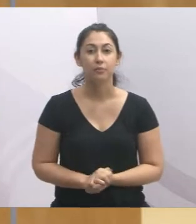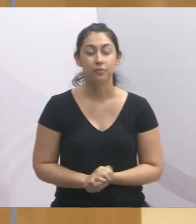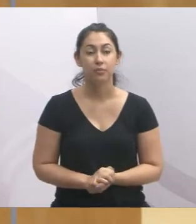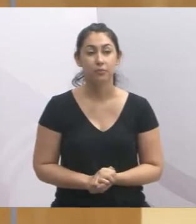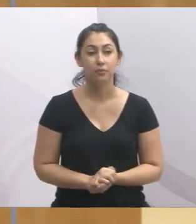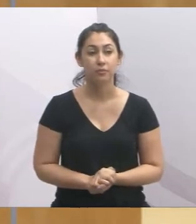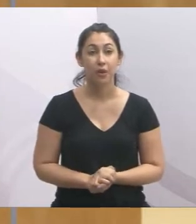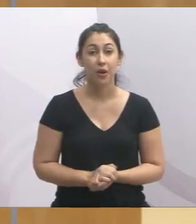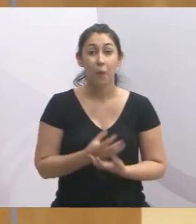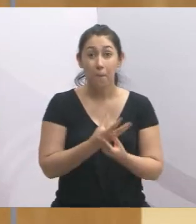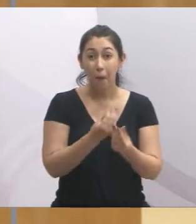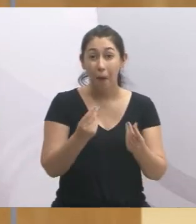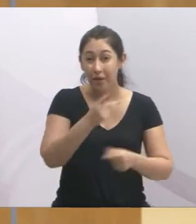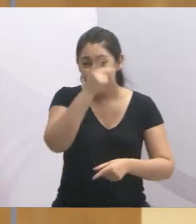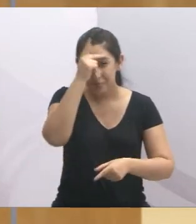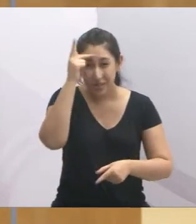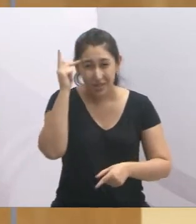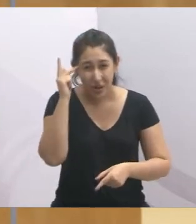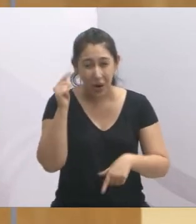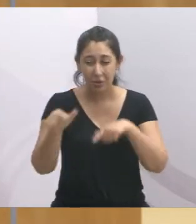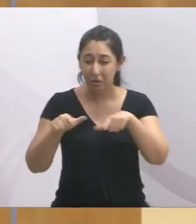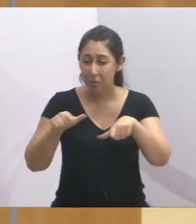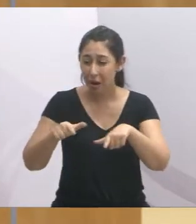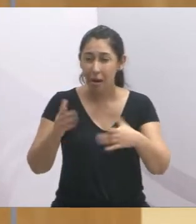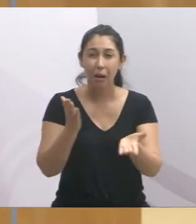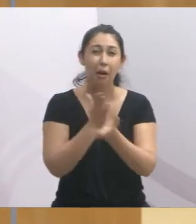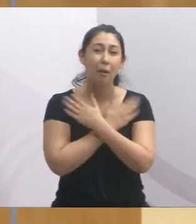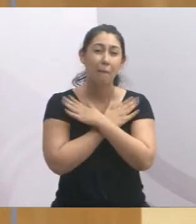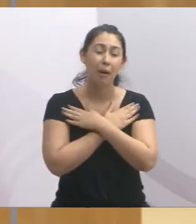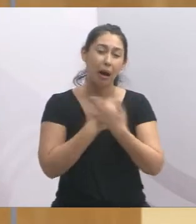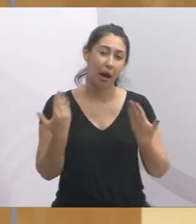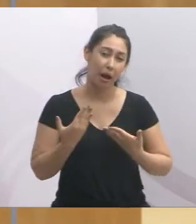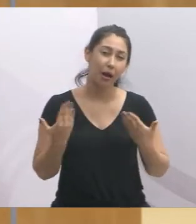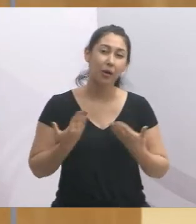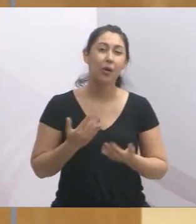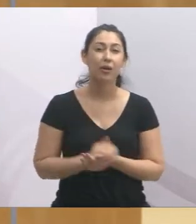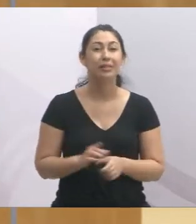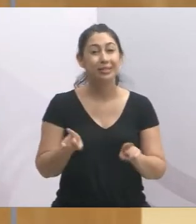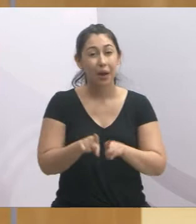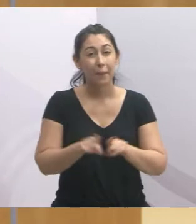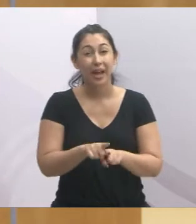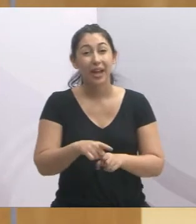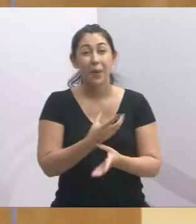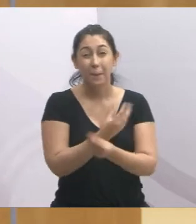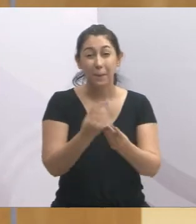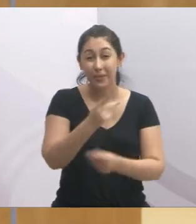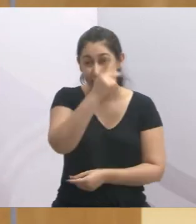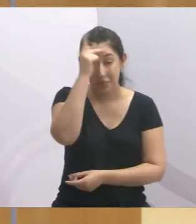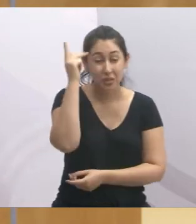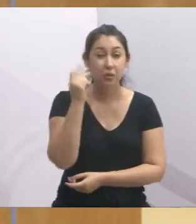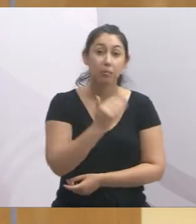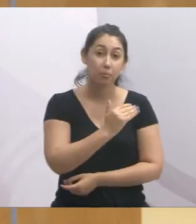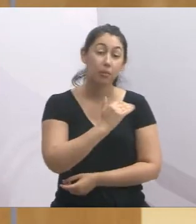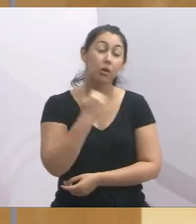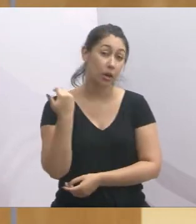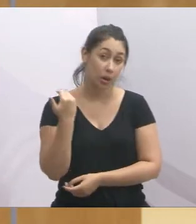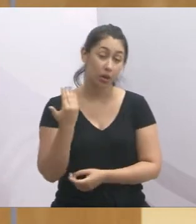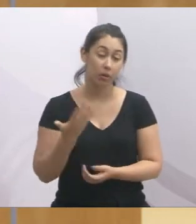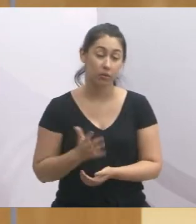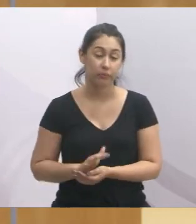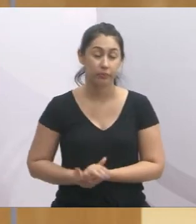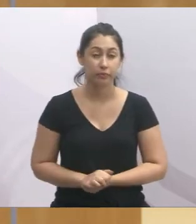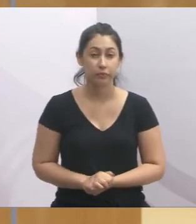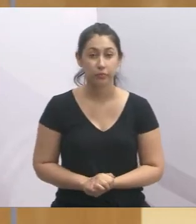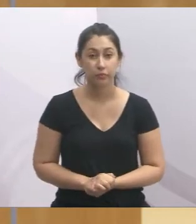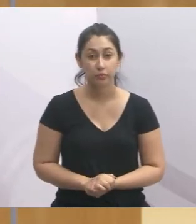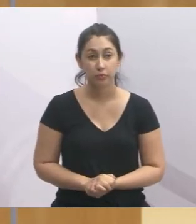onde vários trabalhadores perderam seu emprego, perdemos vários amigos, várias pessoas perderam seus entes queridos.